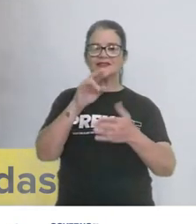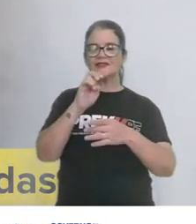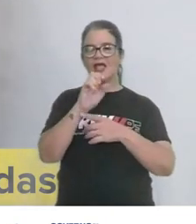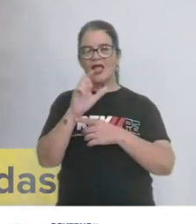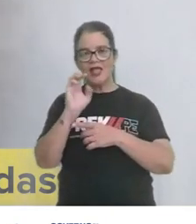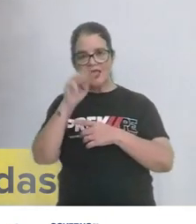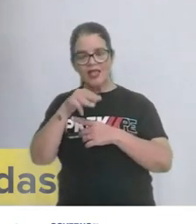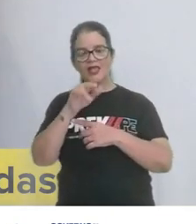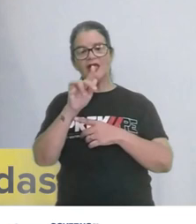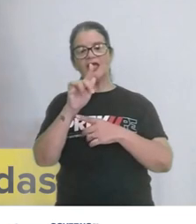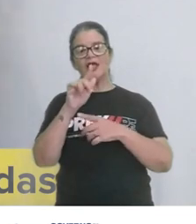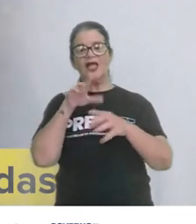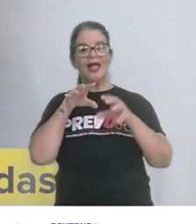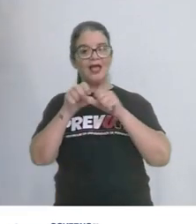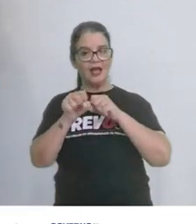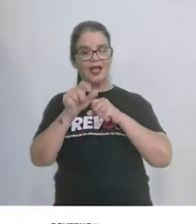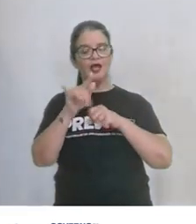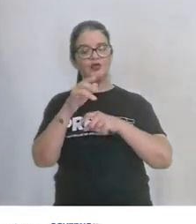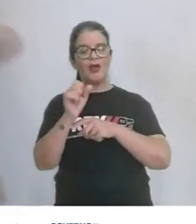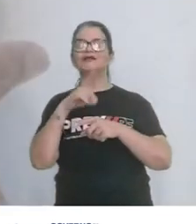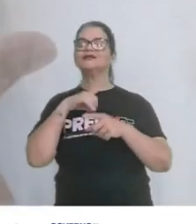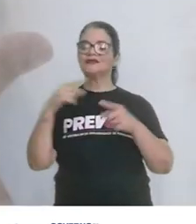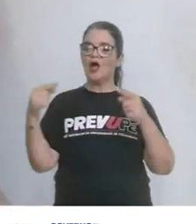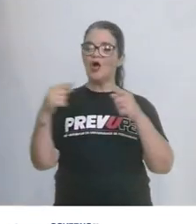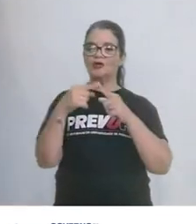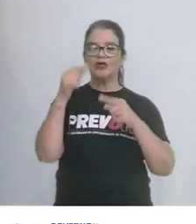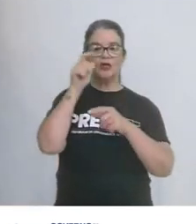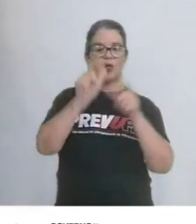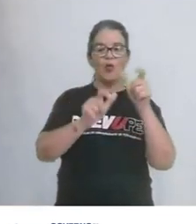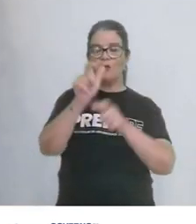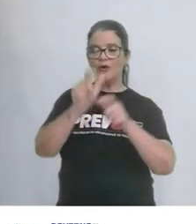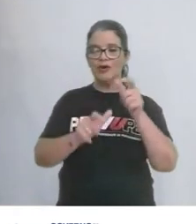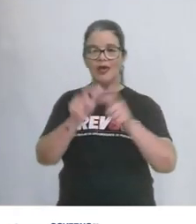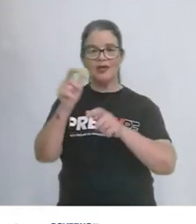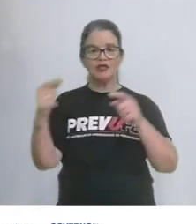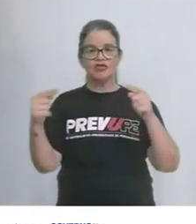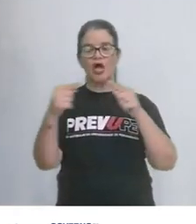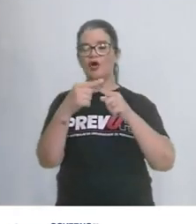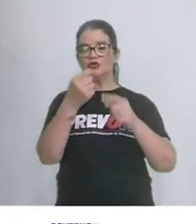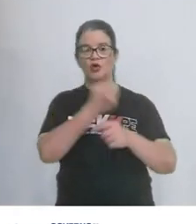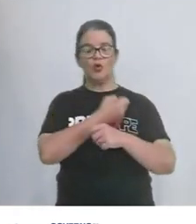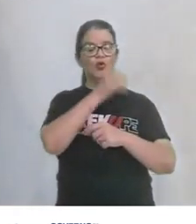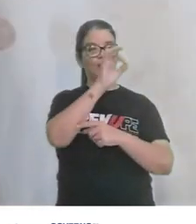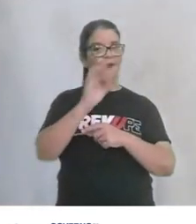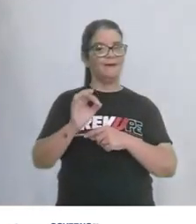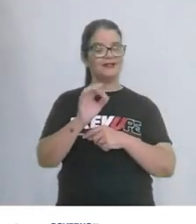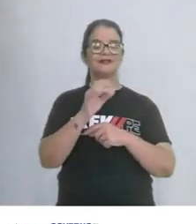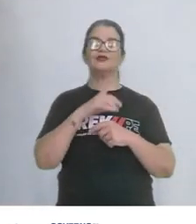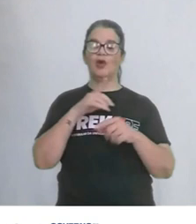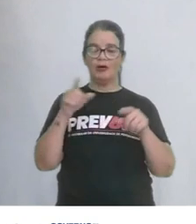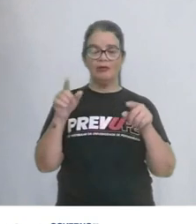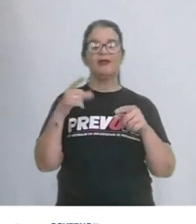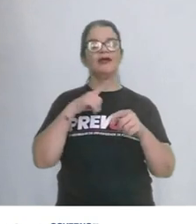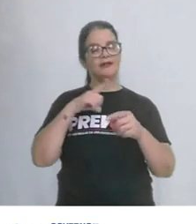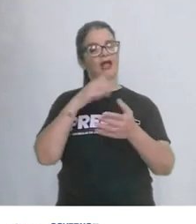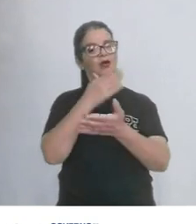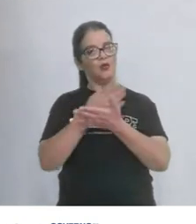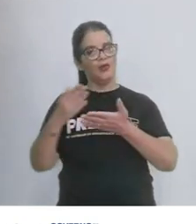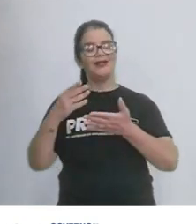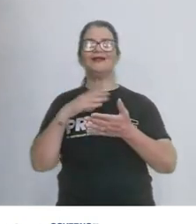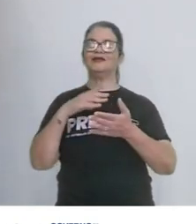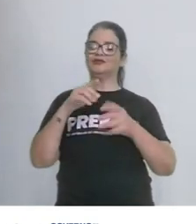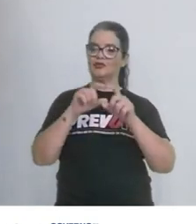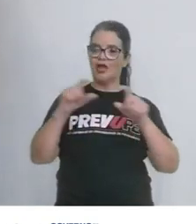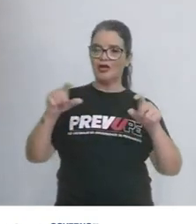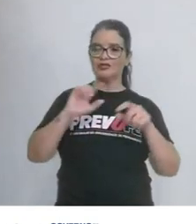-graduadas está concordando com mulheres e não está concordando com o número percentual que está lá no início da oração.